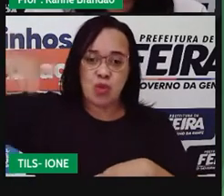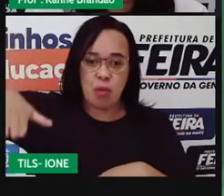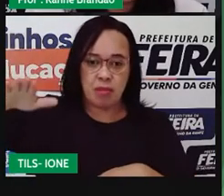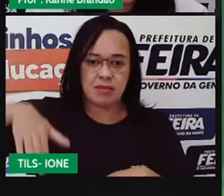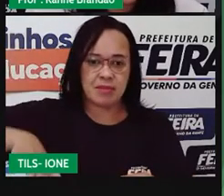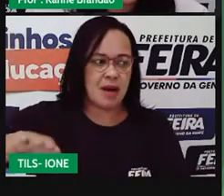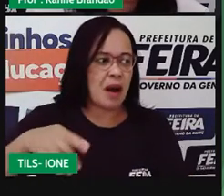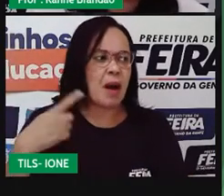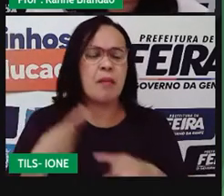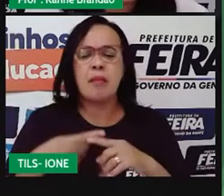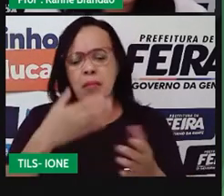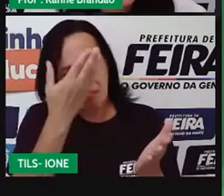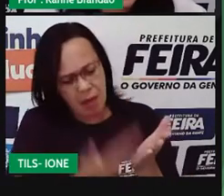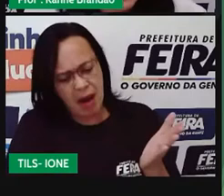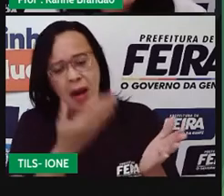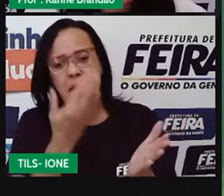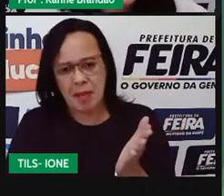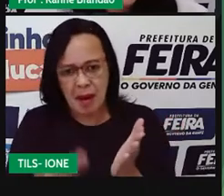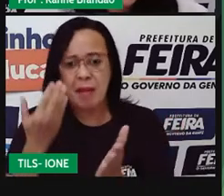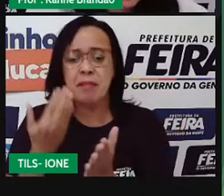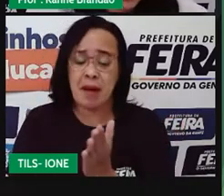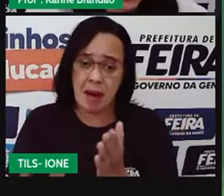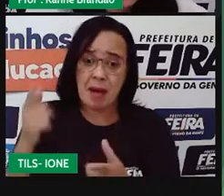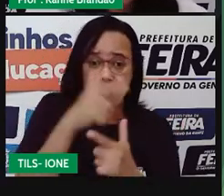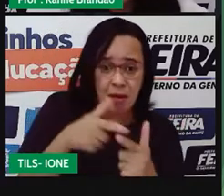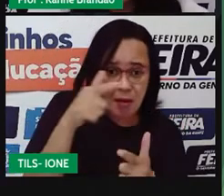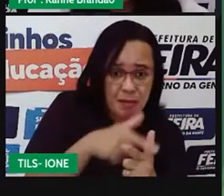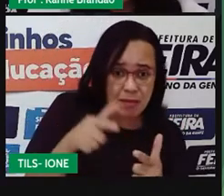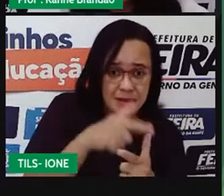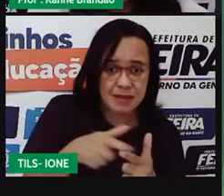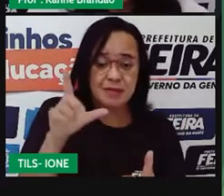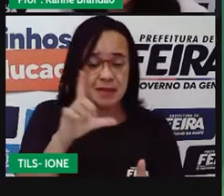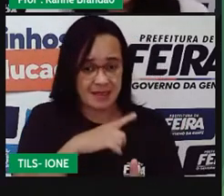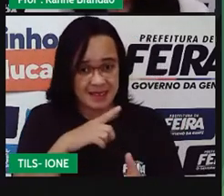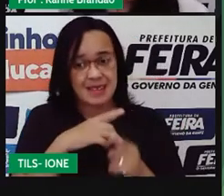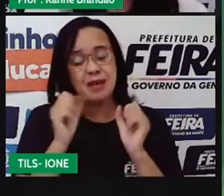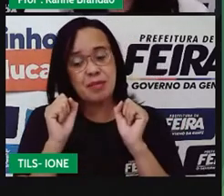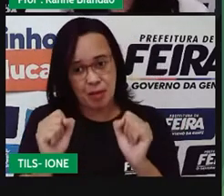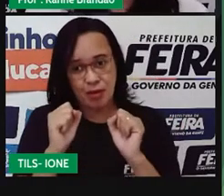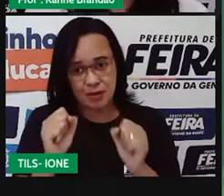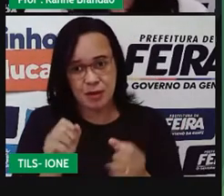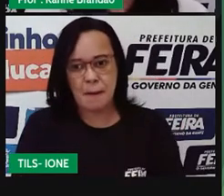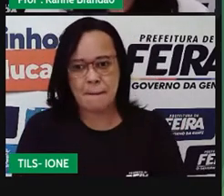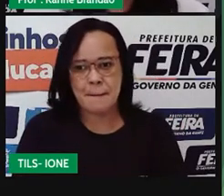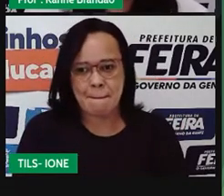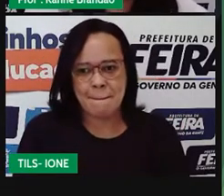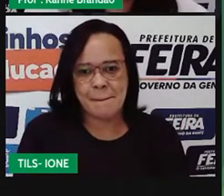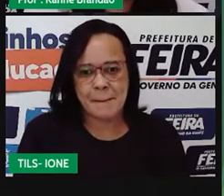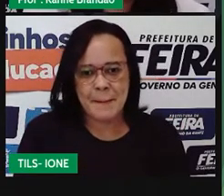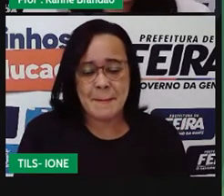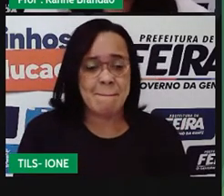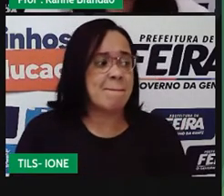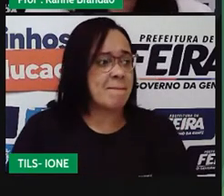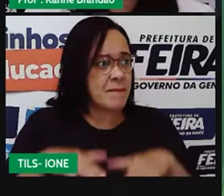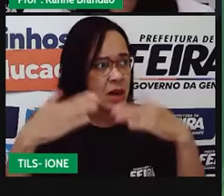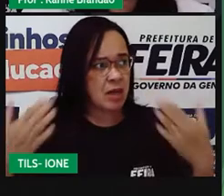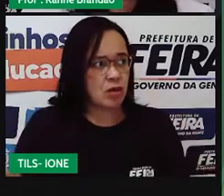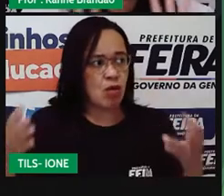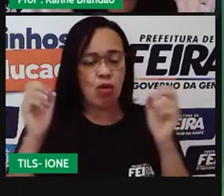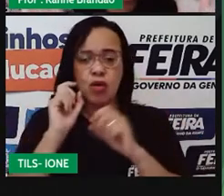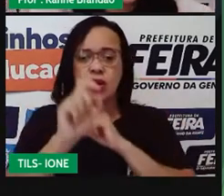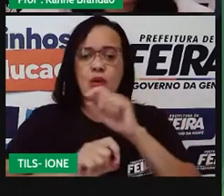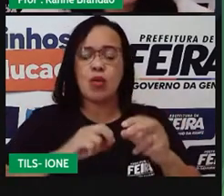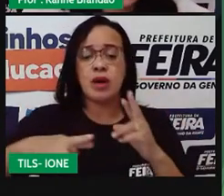eles vão perder alguma coisa. Eles podem se prejudicar. Tranquilo? E aí, então, a gente vai ver quais dessas